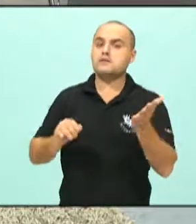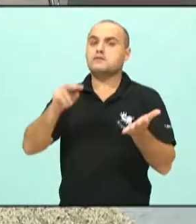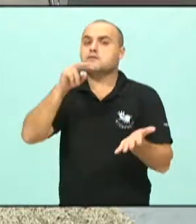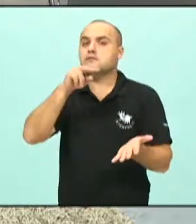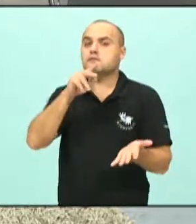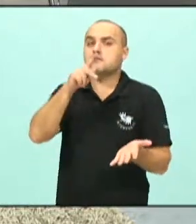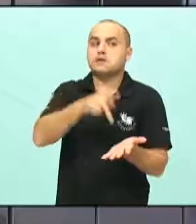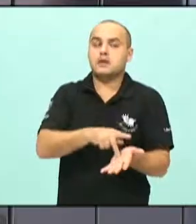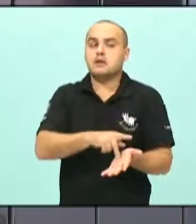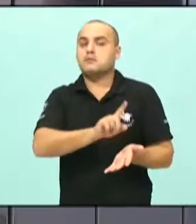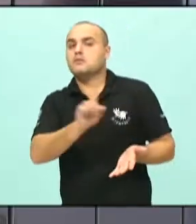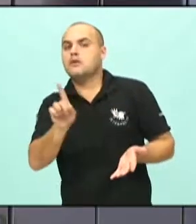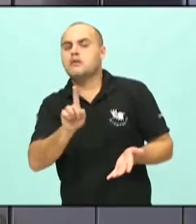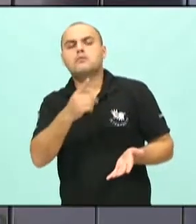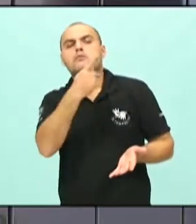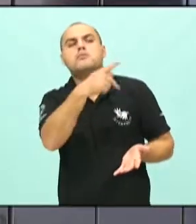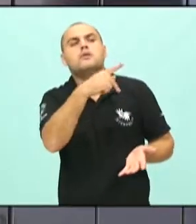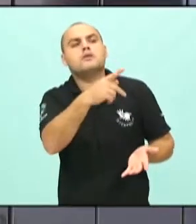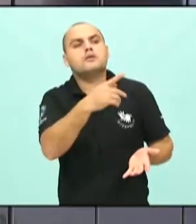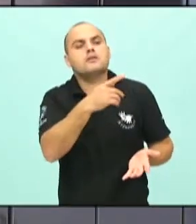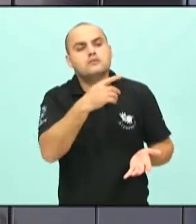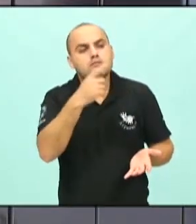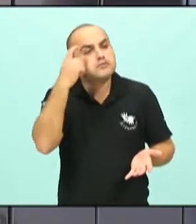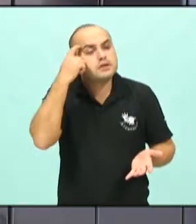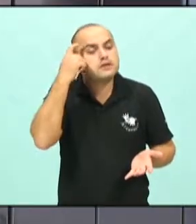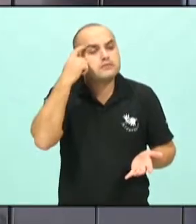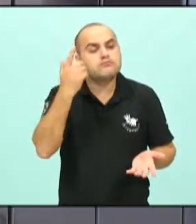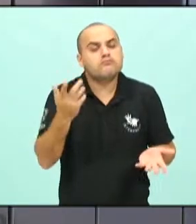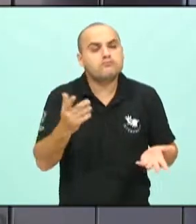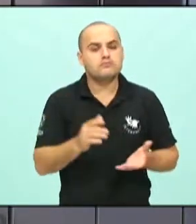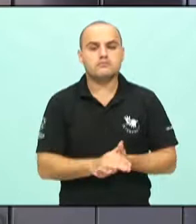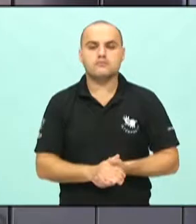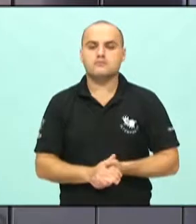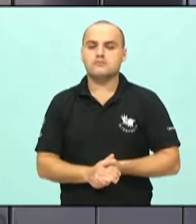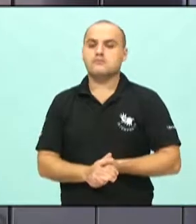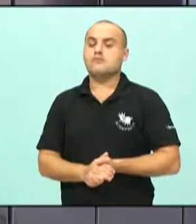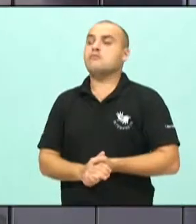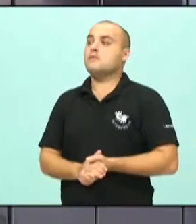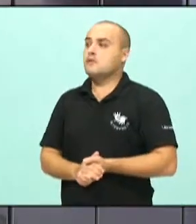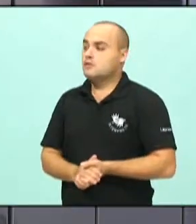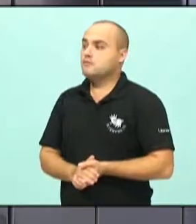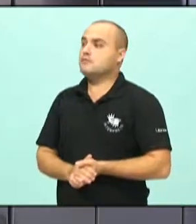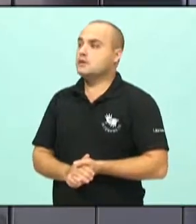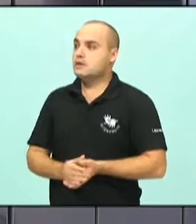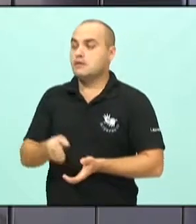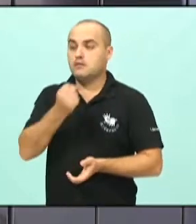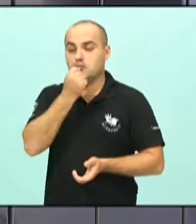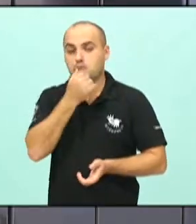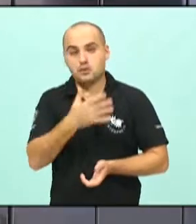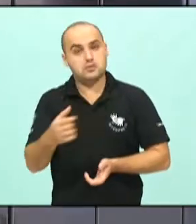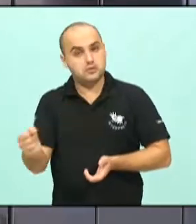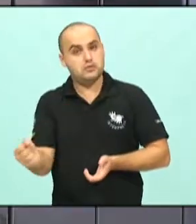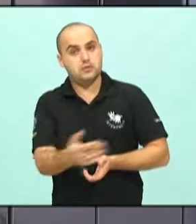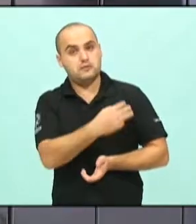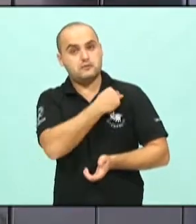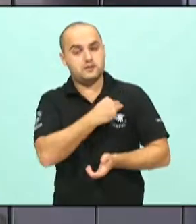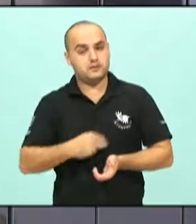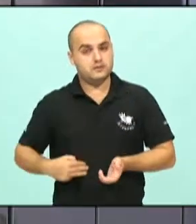respeito desse assunto, vereador? Que bom, Carlo Antônio, que o novo ministro da Economia